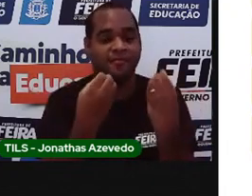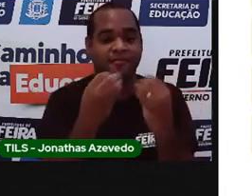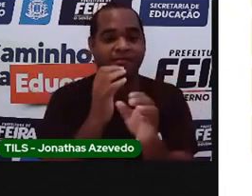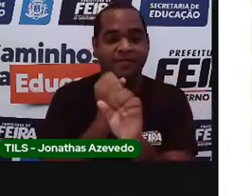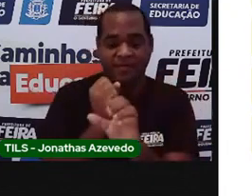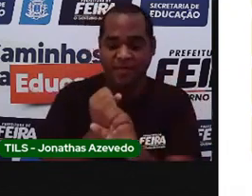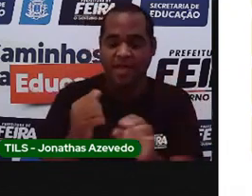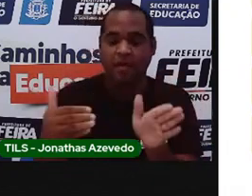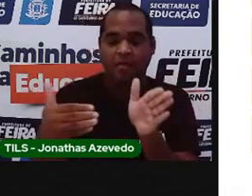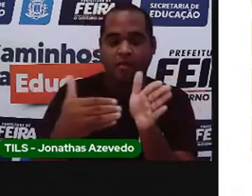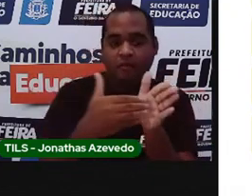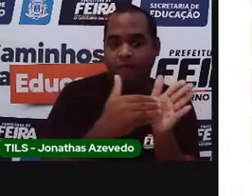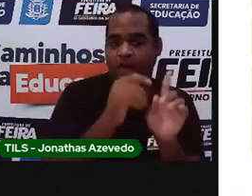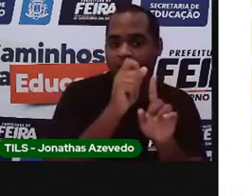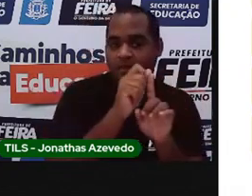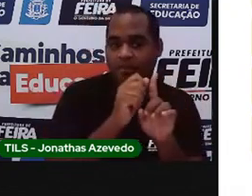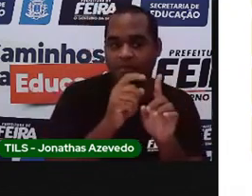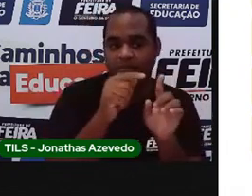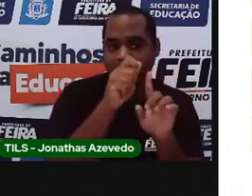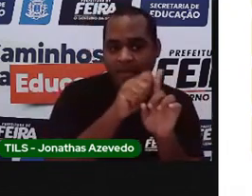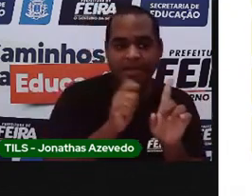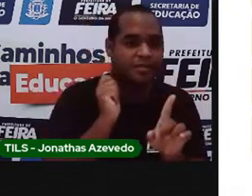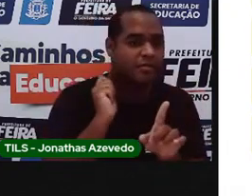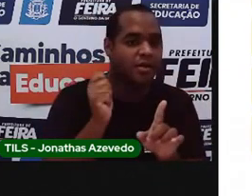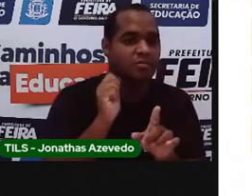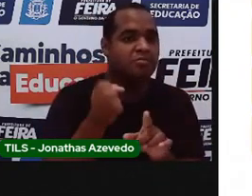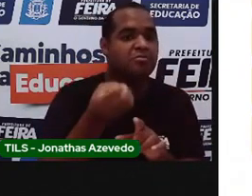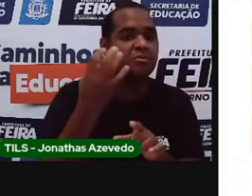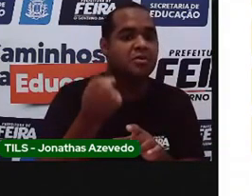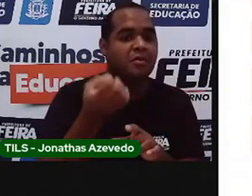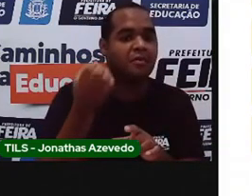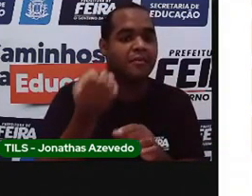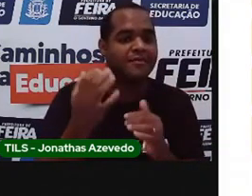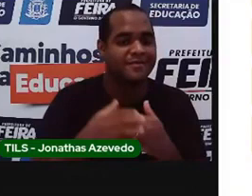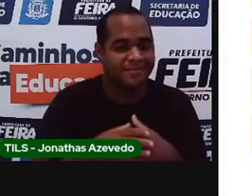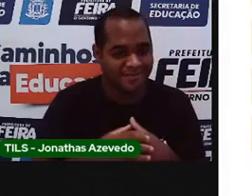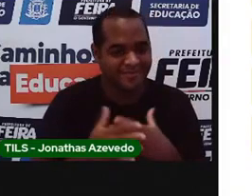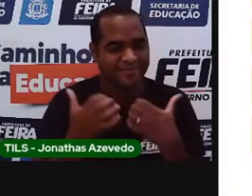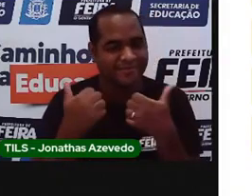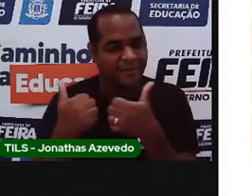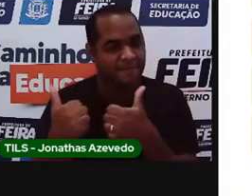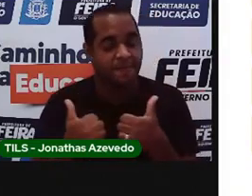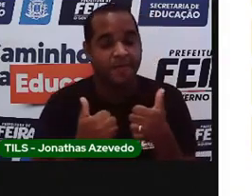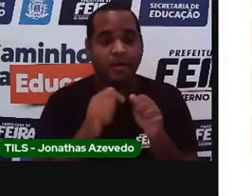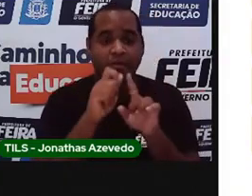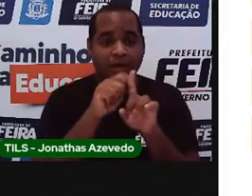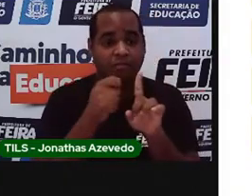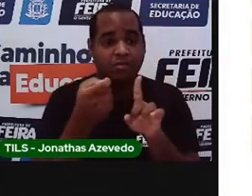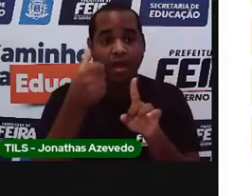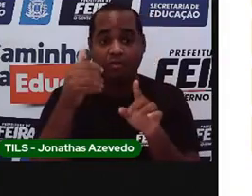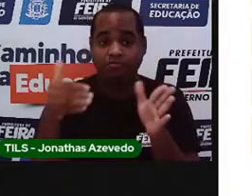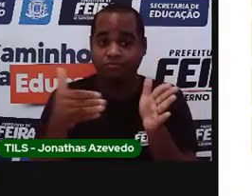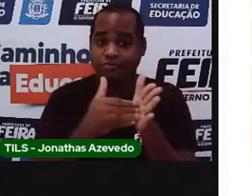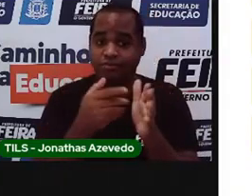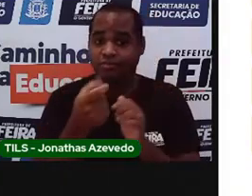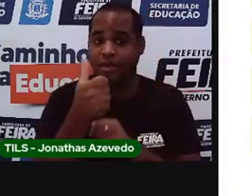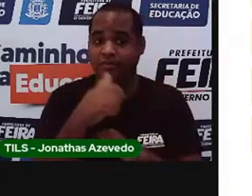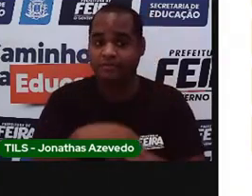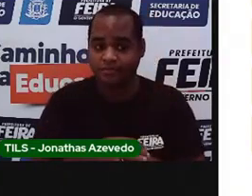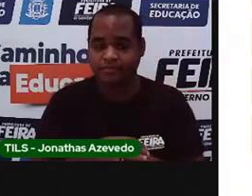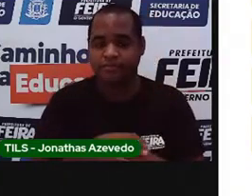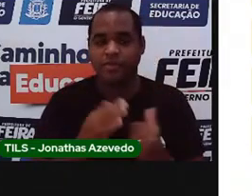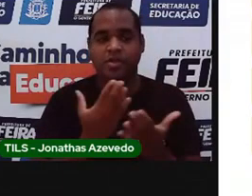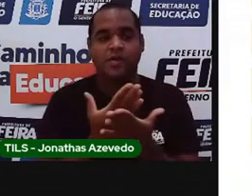dias já se passaram do mês de abril? Muito bem. O mês já está acabando. Olha só